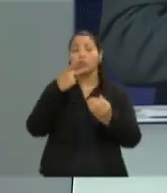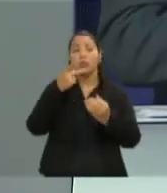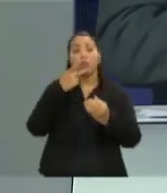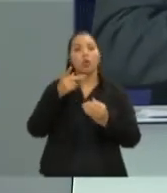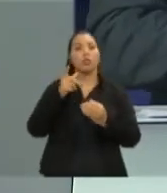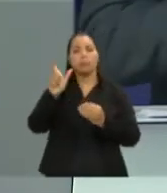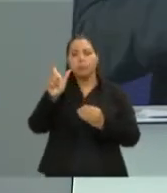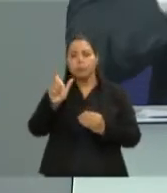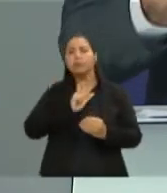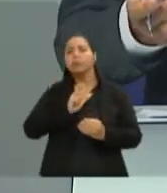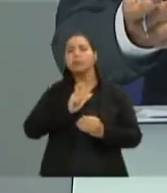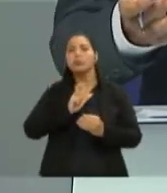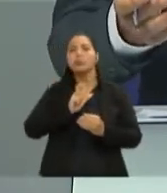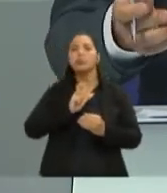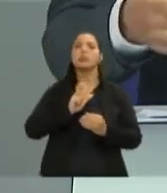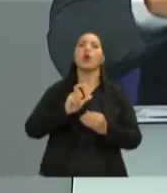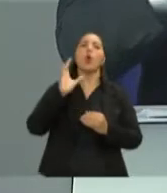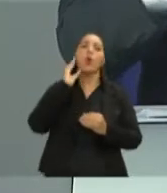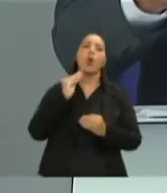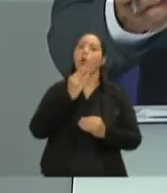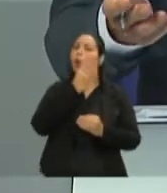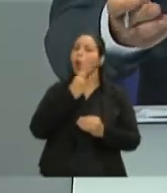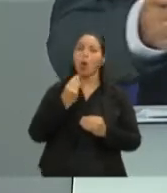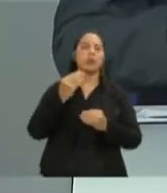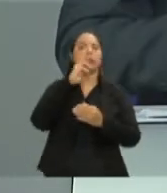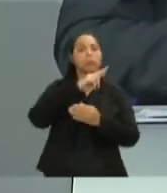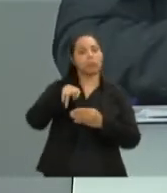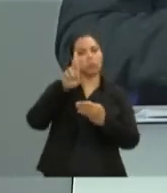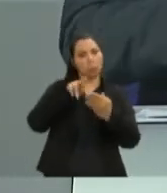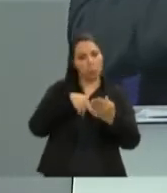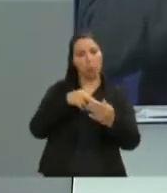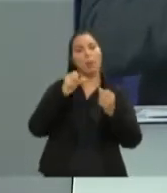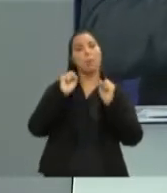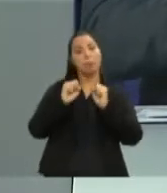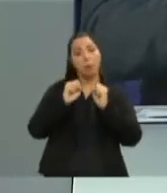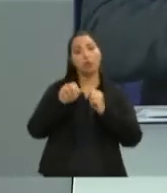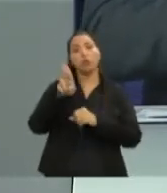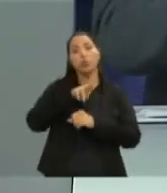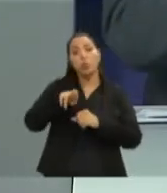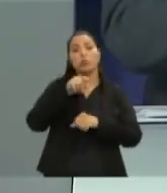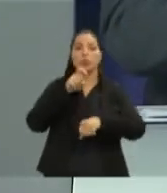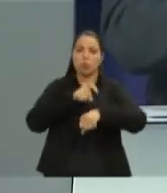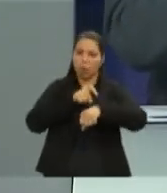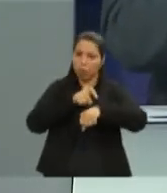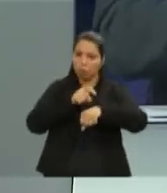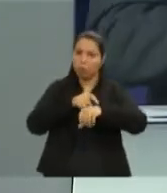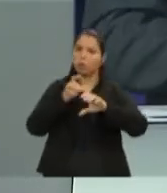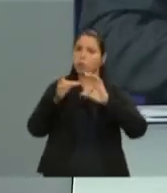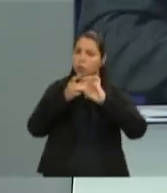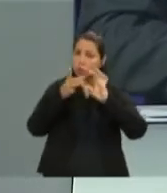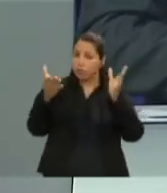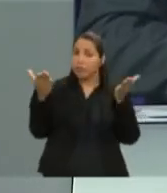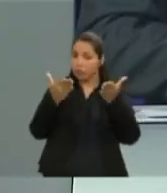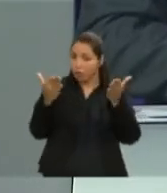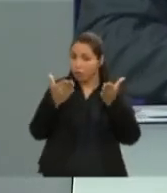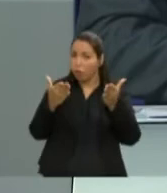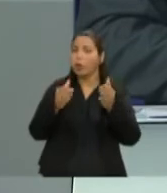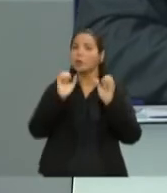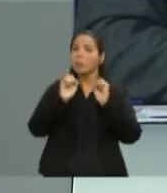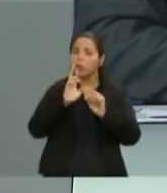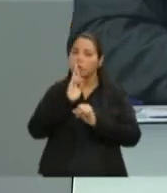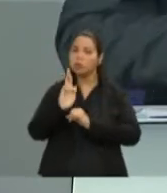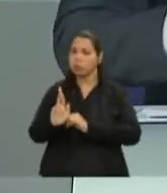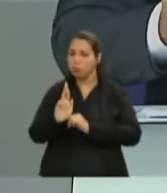honra do candidato. Se o candidato achar necessário, pode usar o tempo que tem disponível para responder a questão que foi levantada pelo candidato